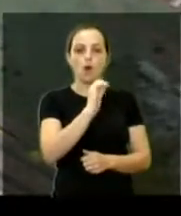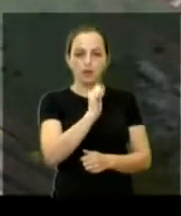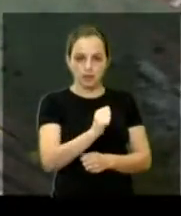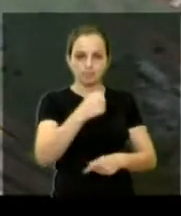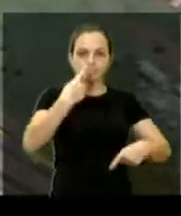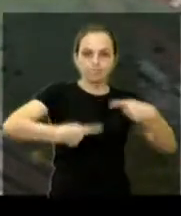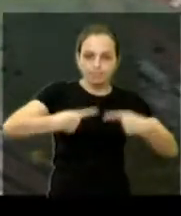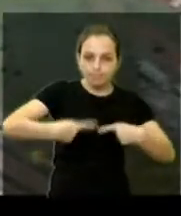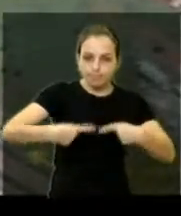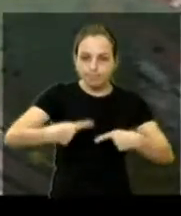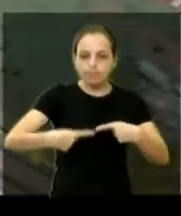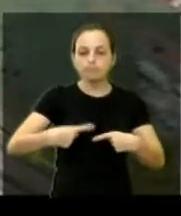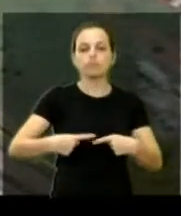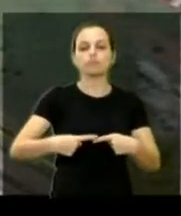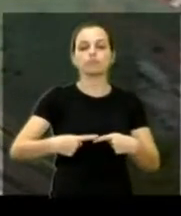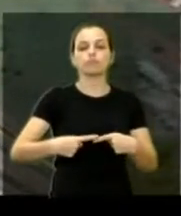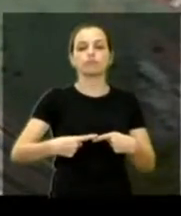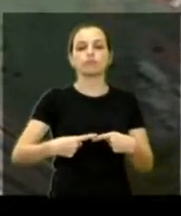discutindo, então,